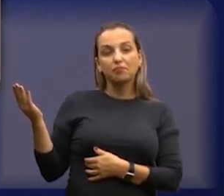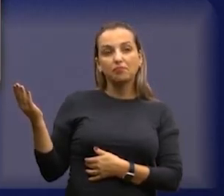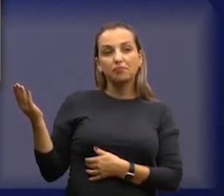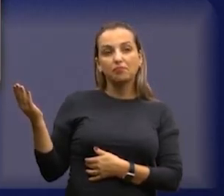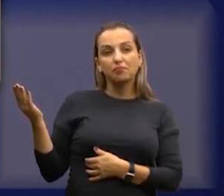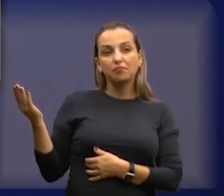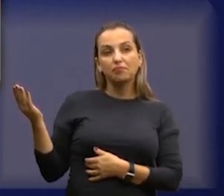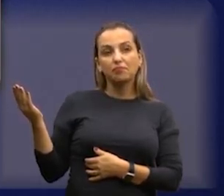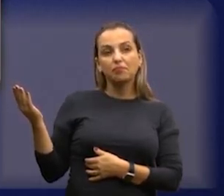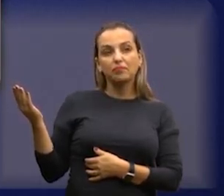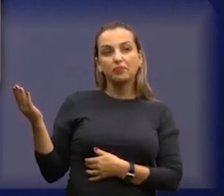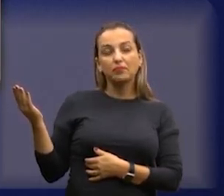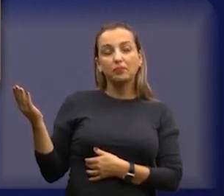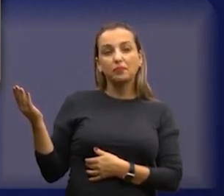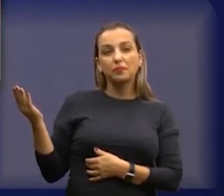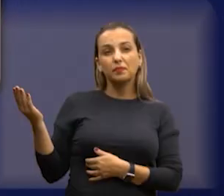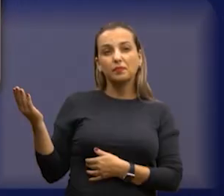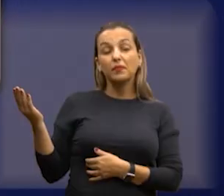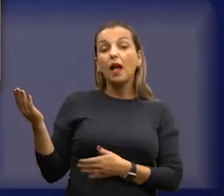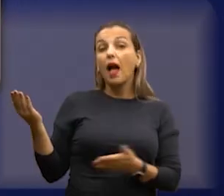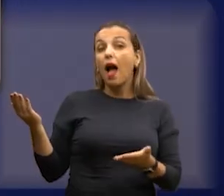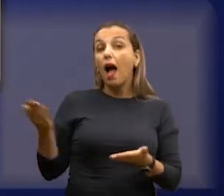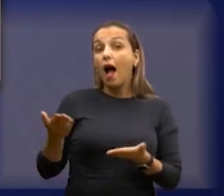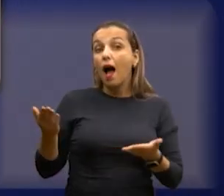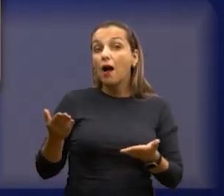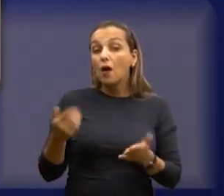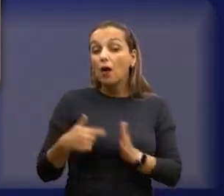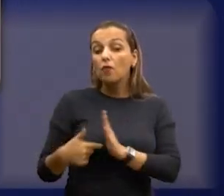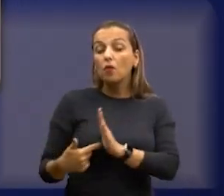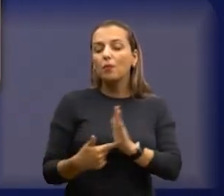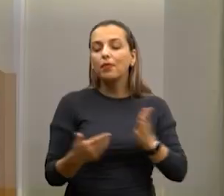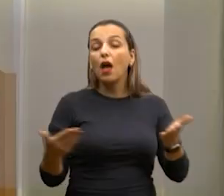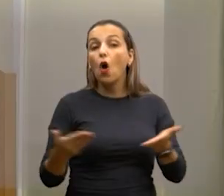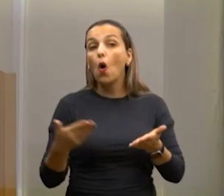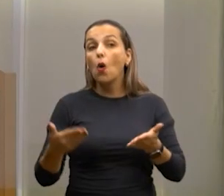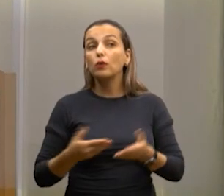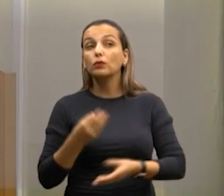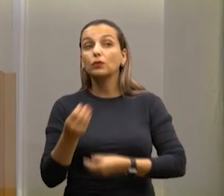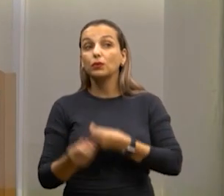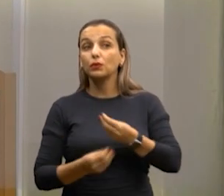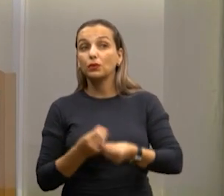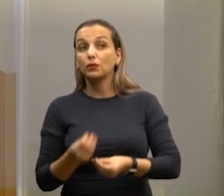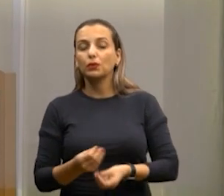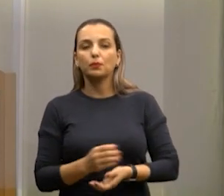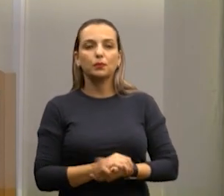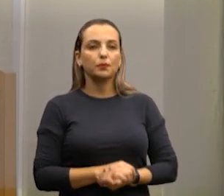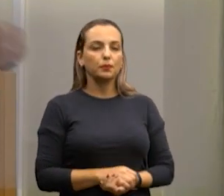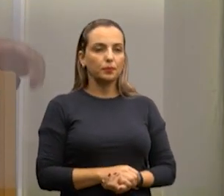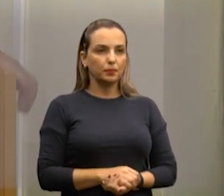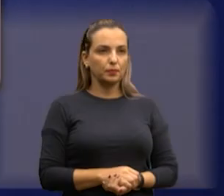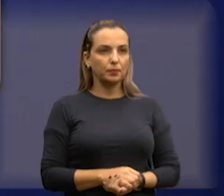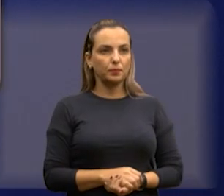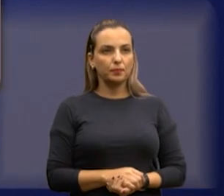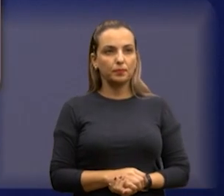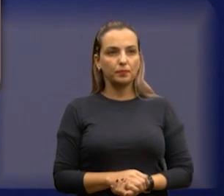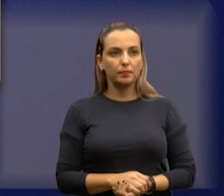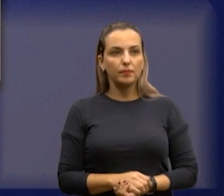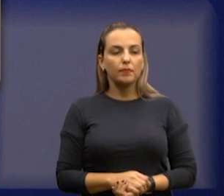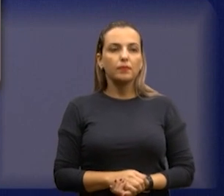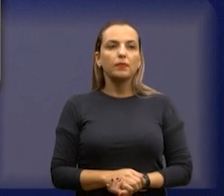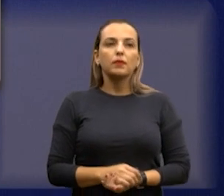curva, lá a gente já vai, aí está bom, Mari, vamos mostrar para o povo como é que está hoje, roda para a gente ver aí, dá uma olhadinha,